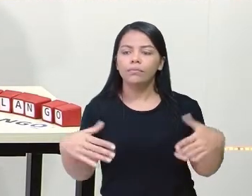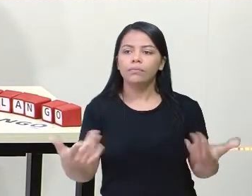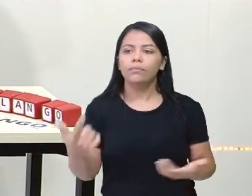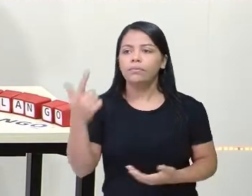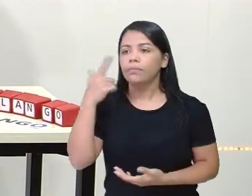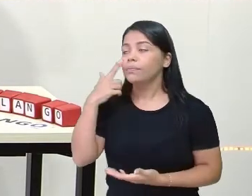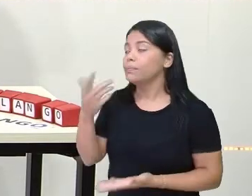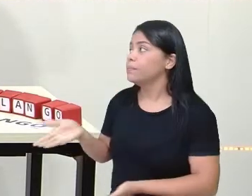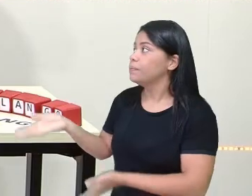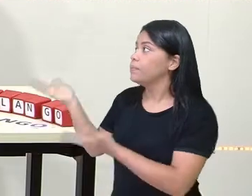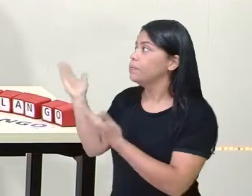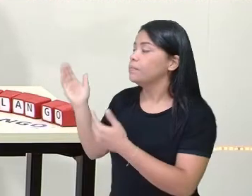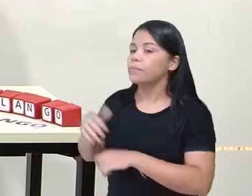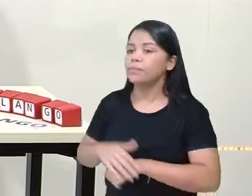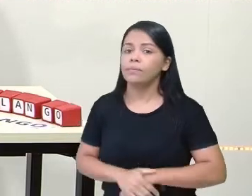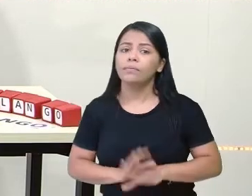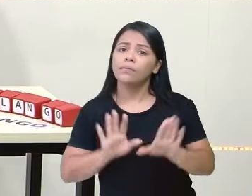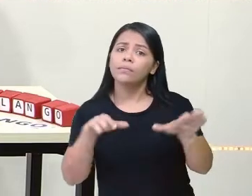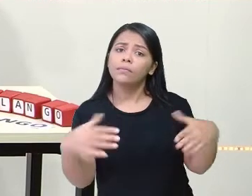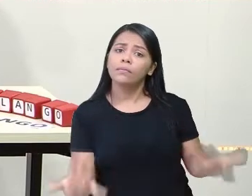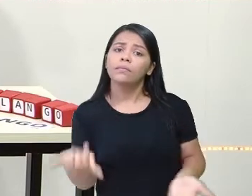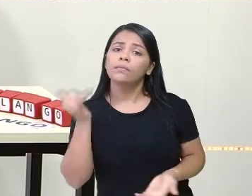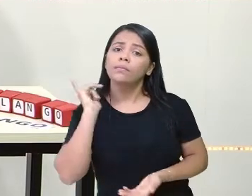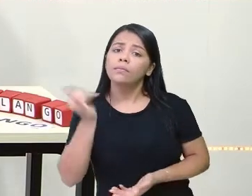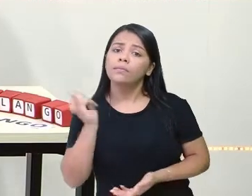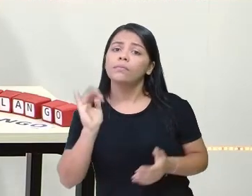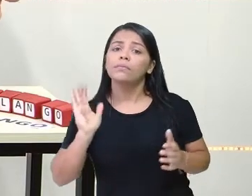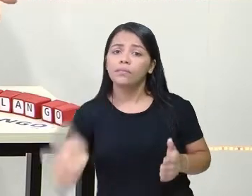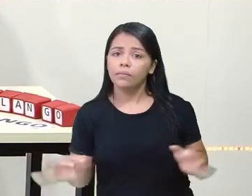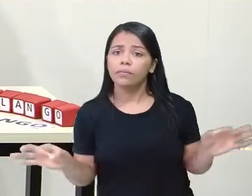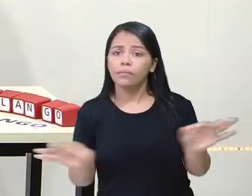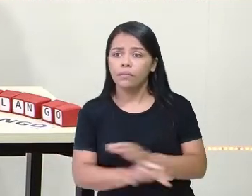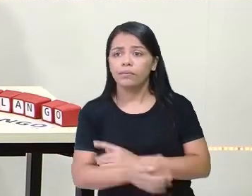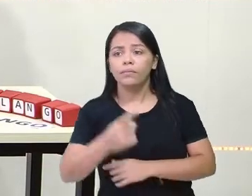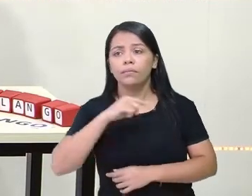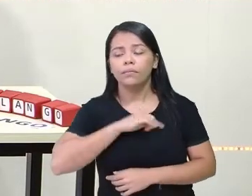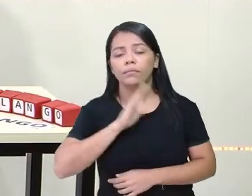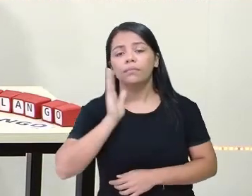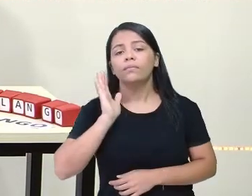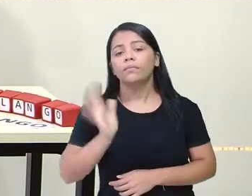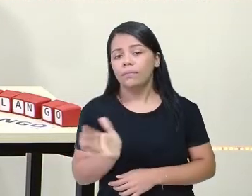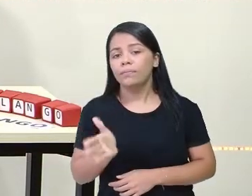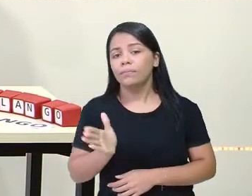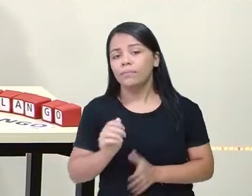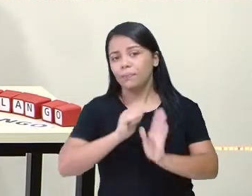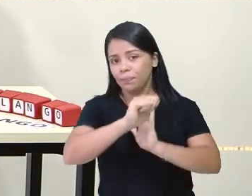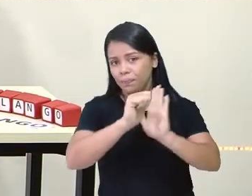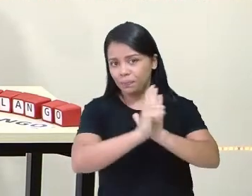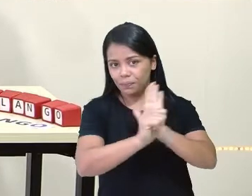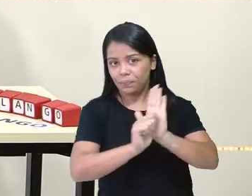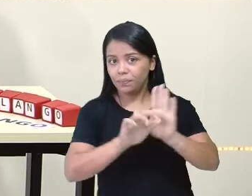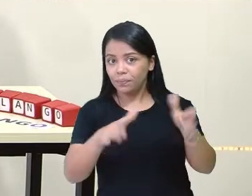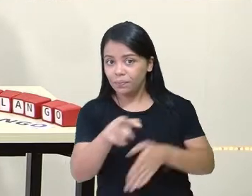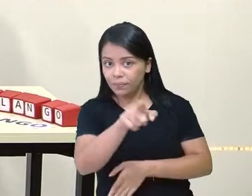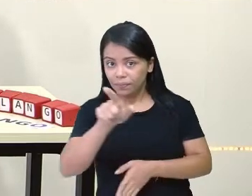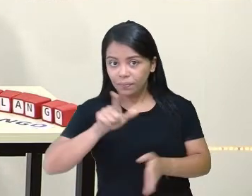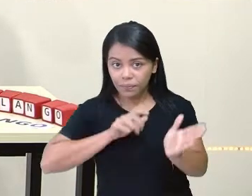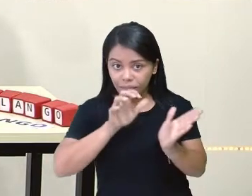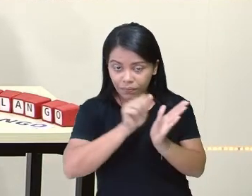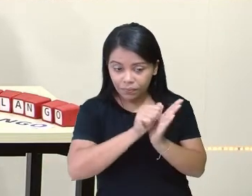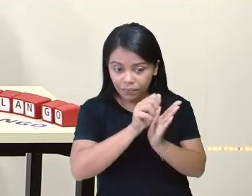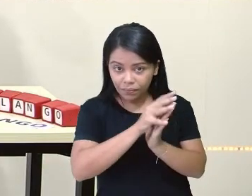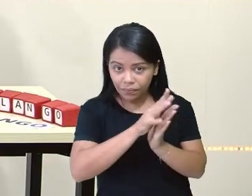observou. Será que a gente já terminou? Agora a gente já escreveu. E agora, olha aí. Está com a agenda do livro